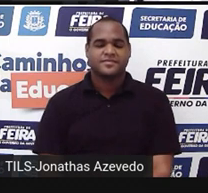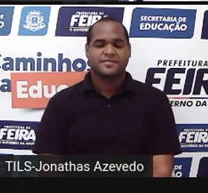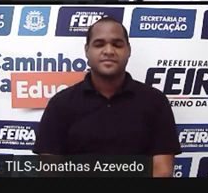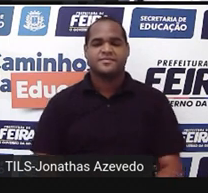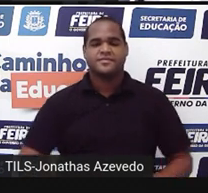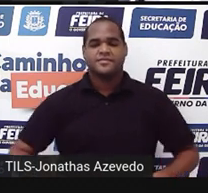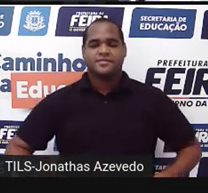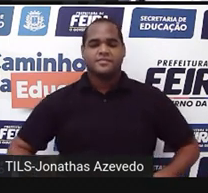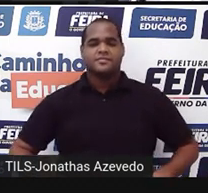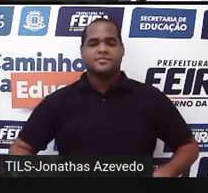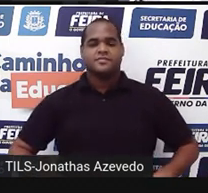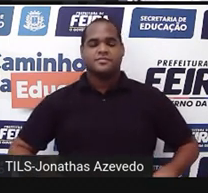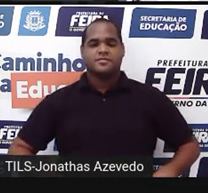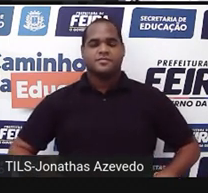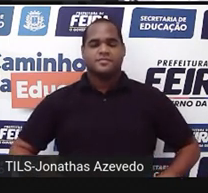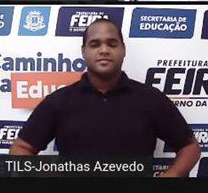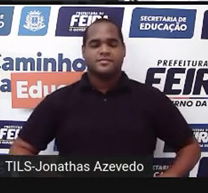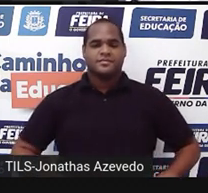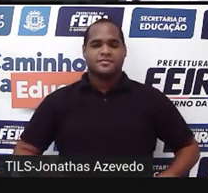Beleza?